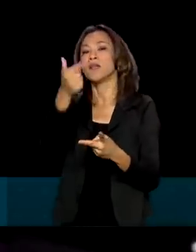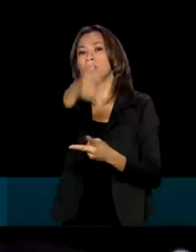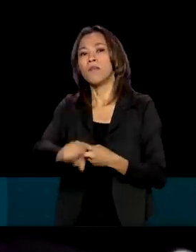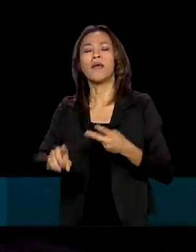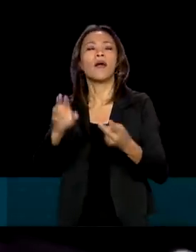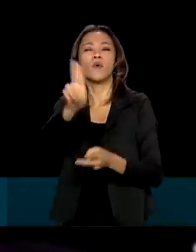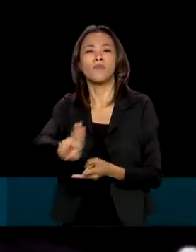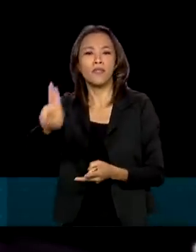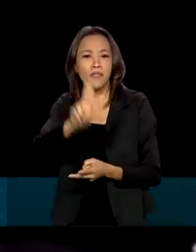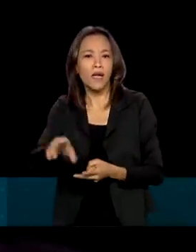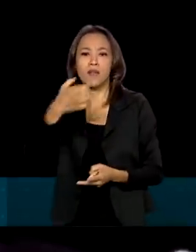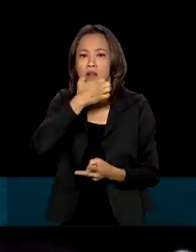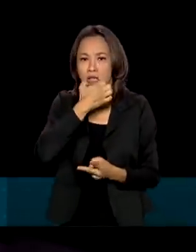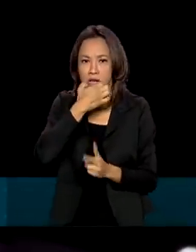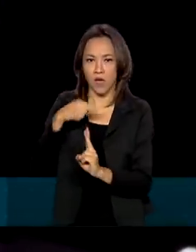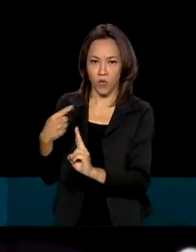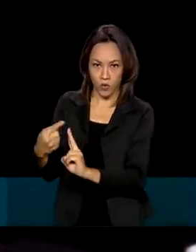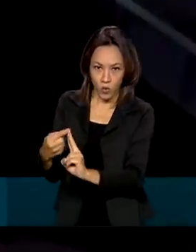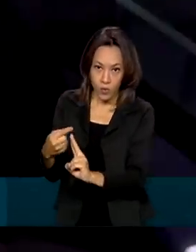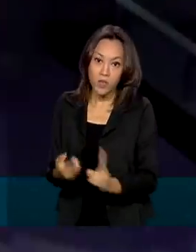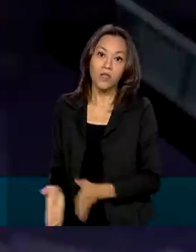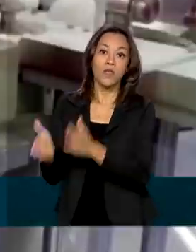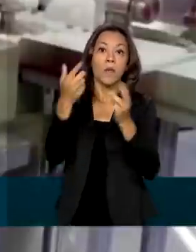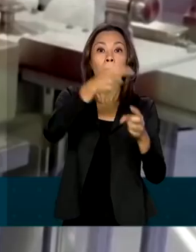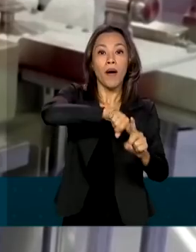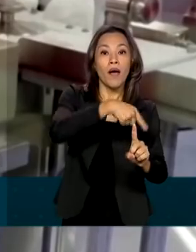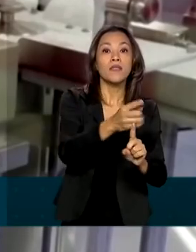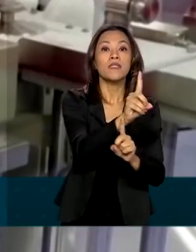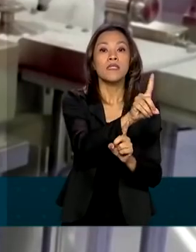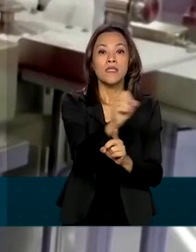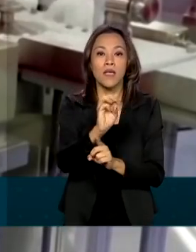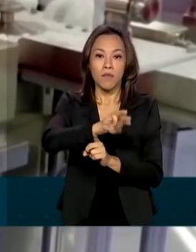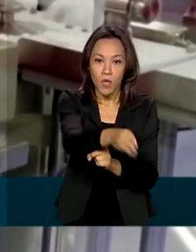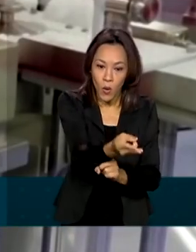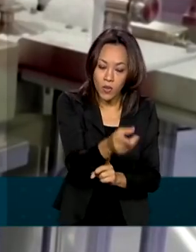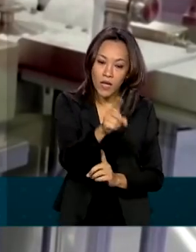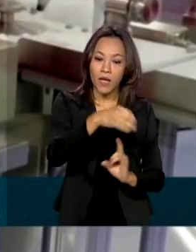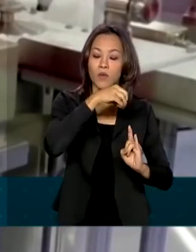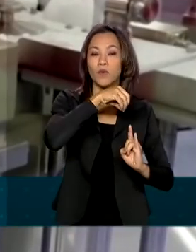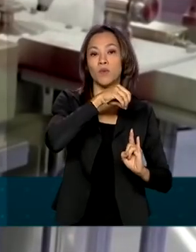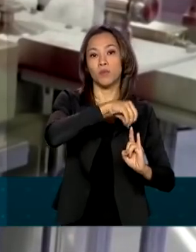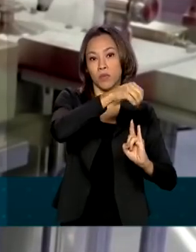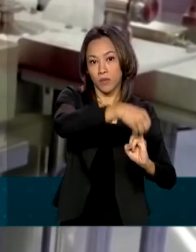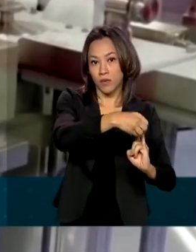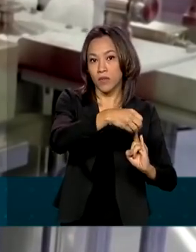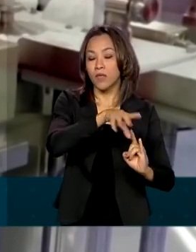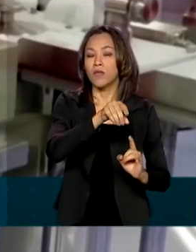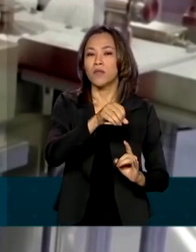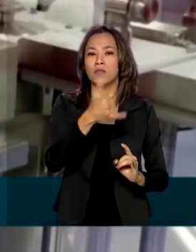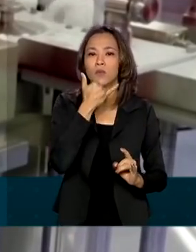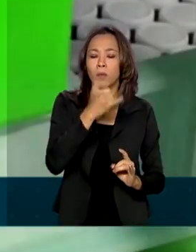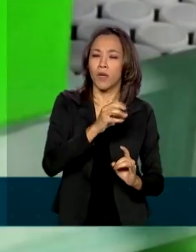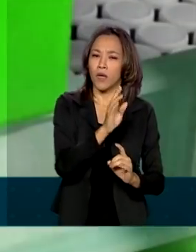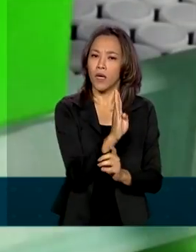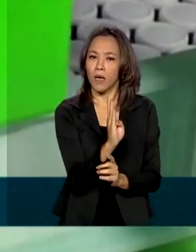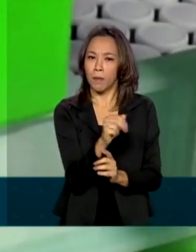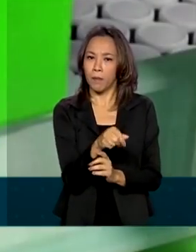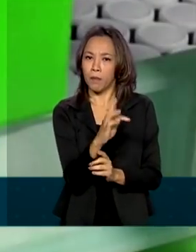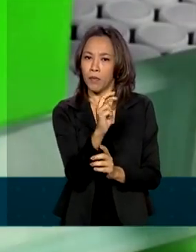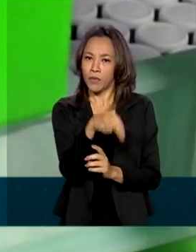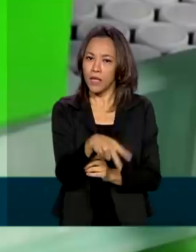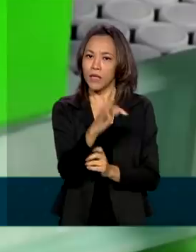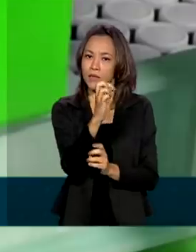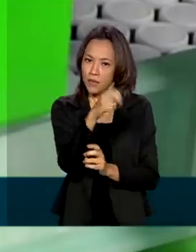Oxford na Inglaterra. Outras 100 milhões de doses virão do Instituto Butantan em parceria com a farmacêutica chinesa Sinovac.